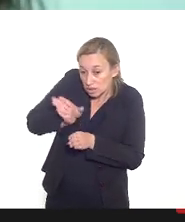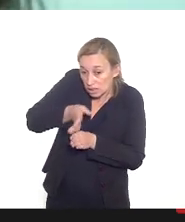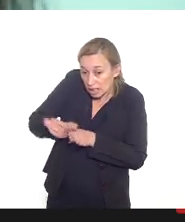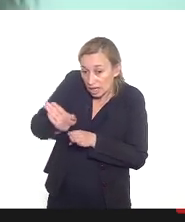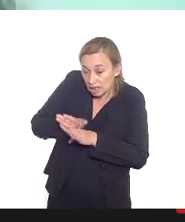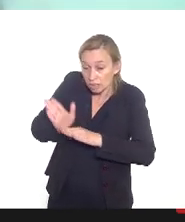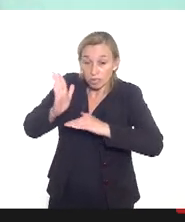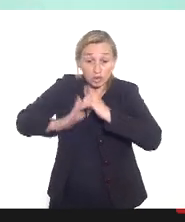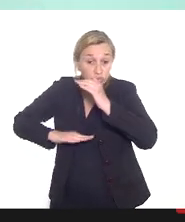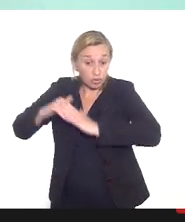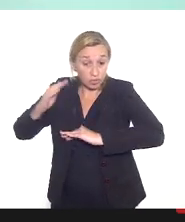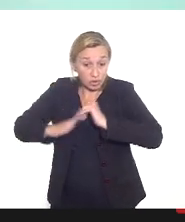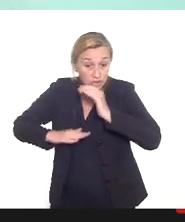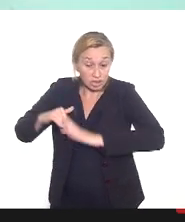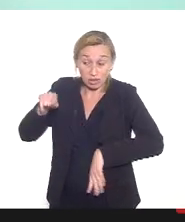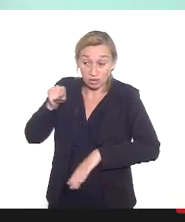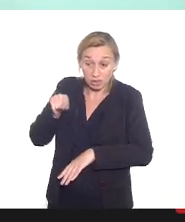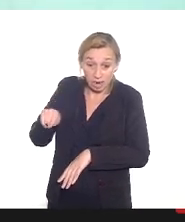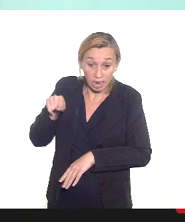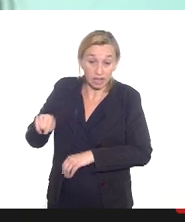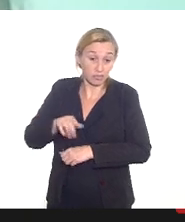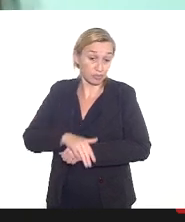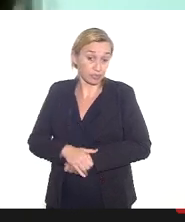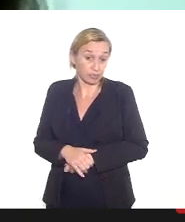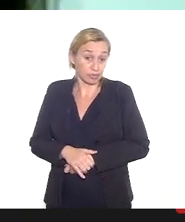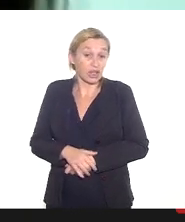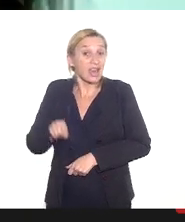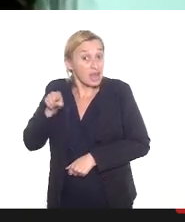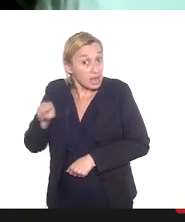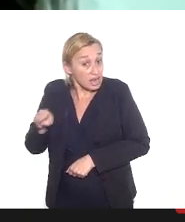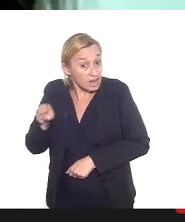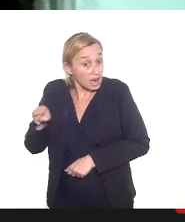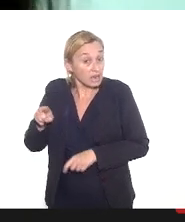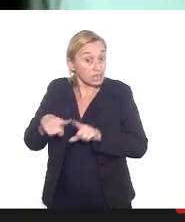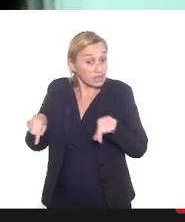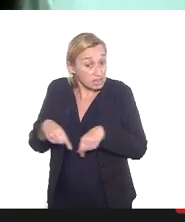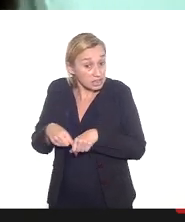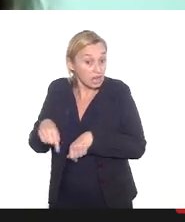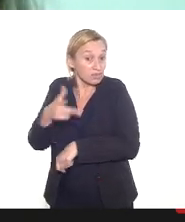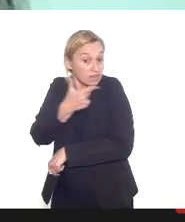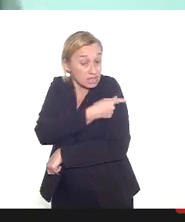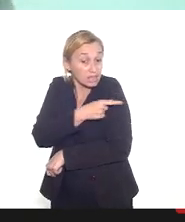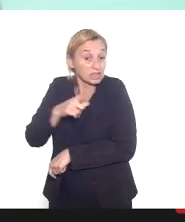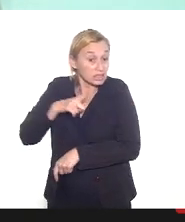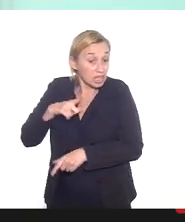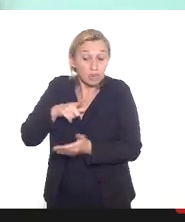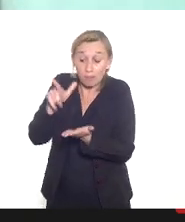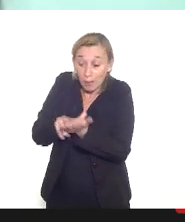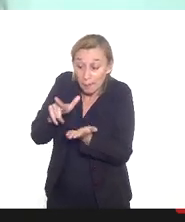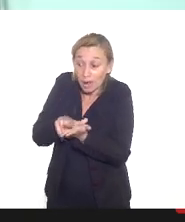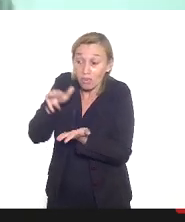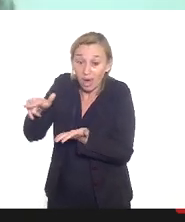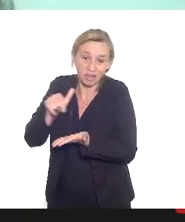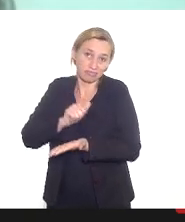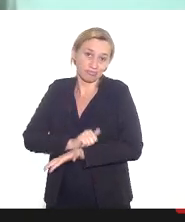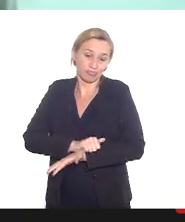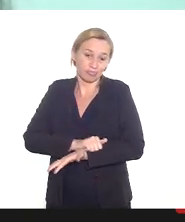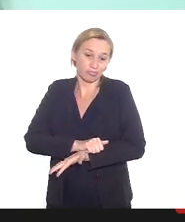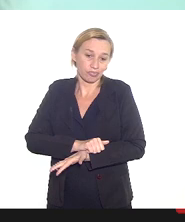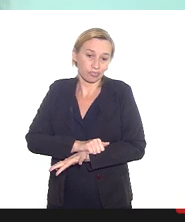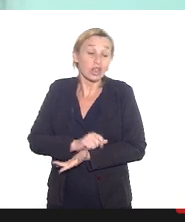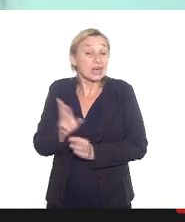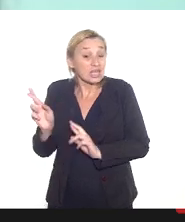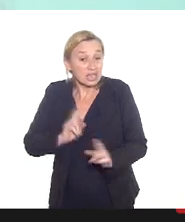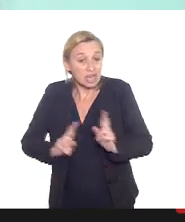profissionais que estão nessa sala de vacinação e lá na sala de vacinação existe esse termo de esclarecimento em